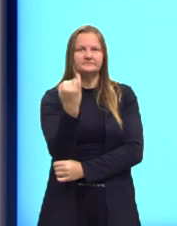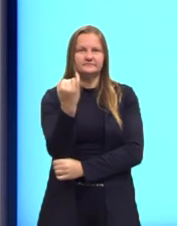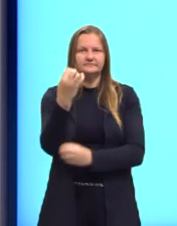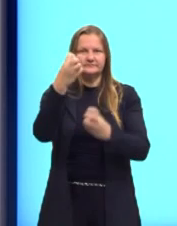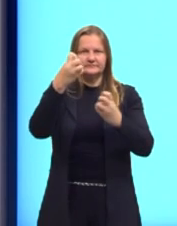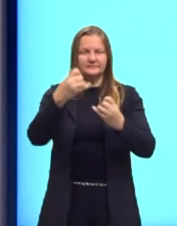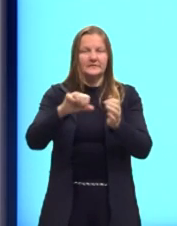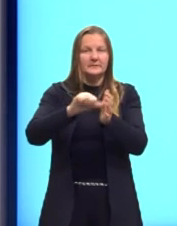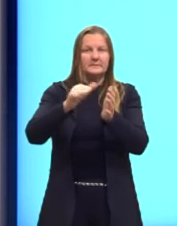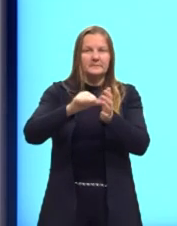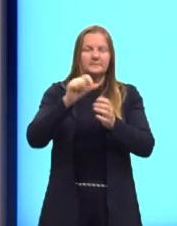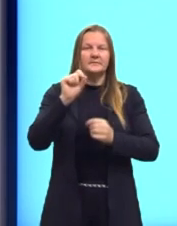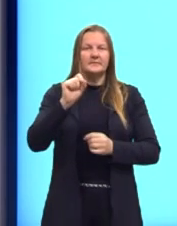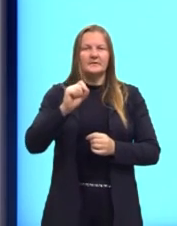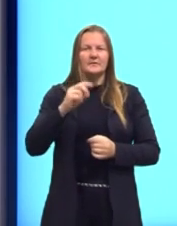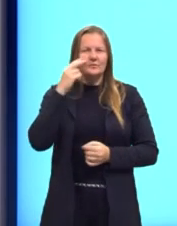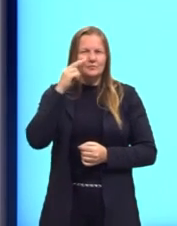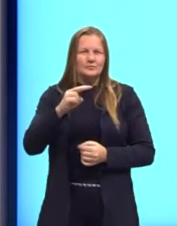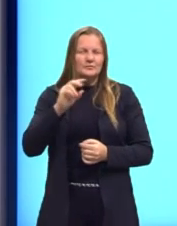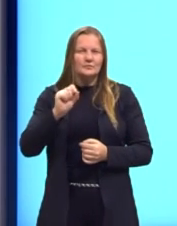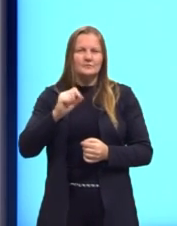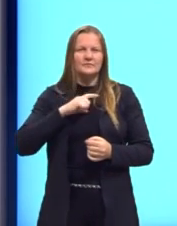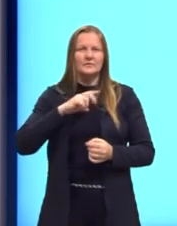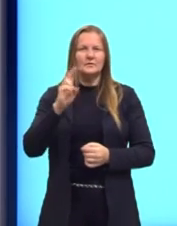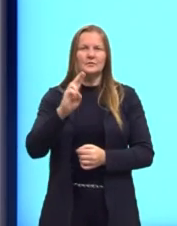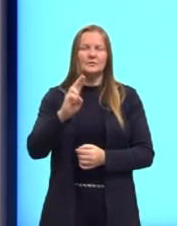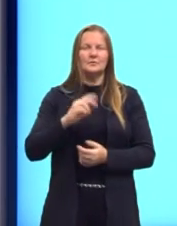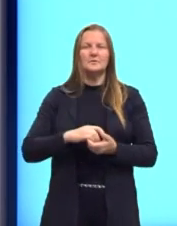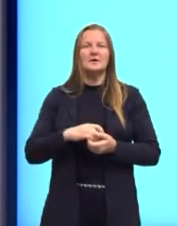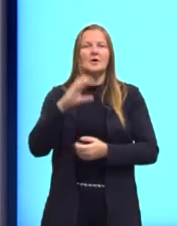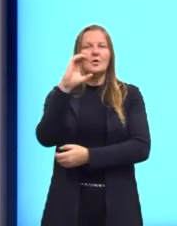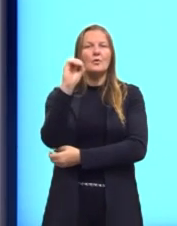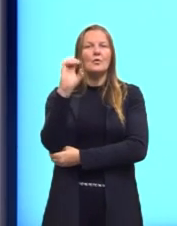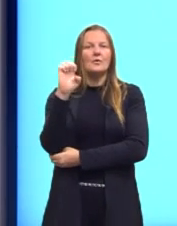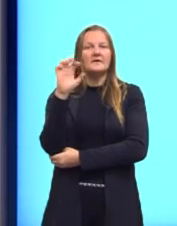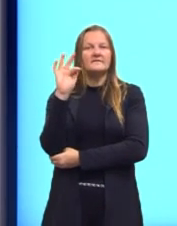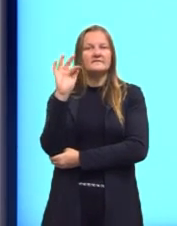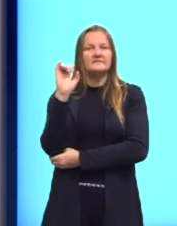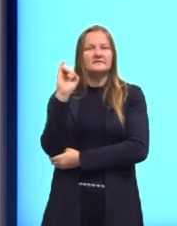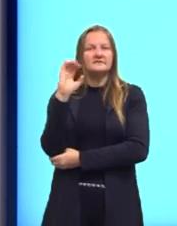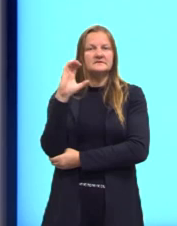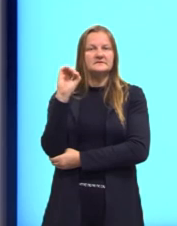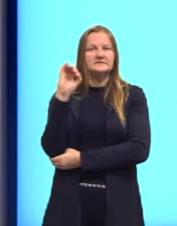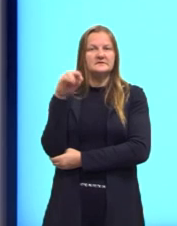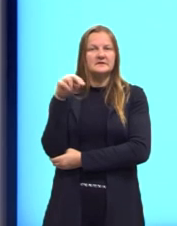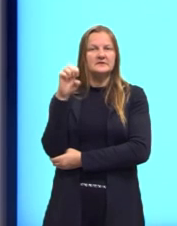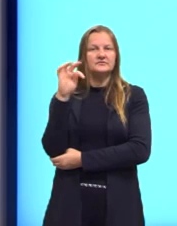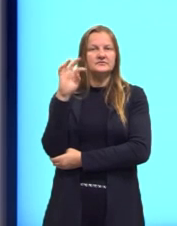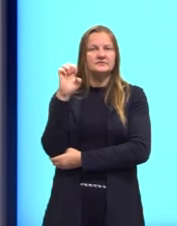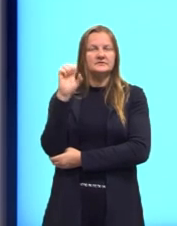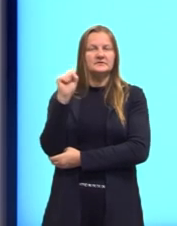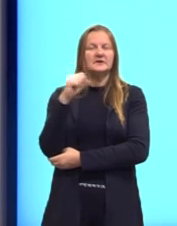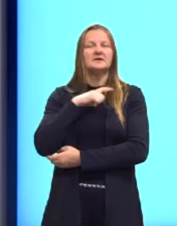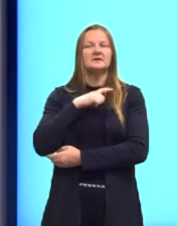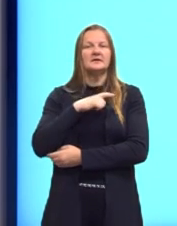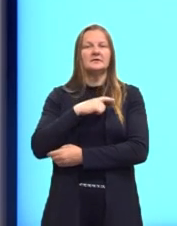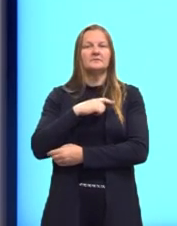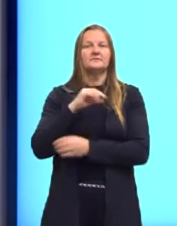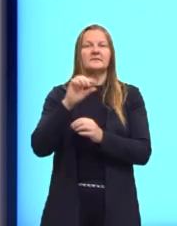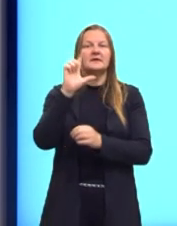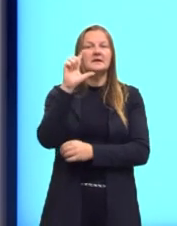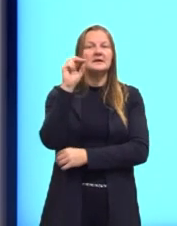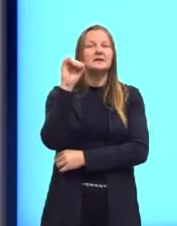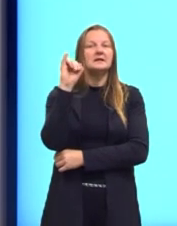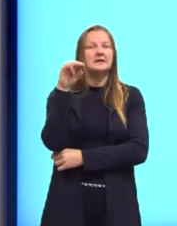Então a primeira que nós vamos ver, elas são chamadas então de coeficientes. Nós temos o coeficiente linear e o